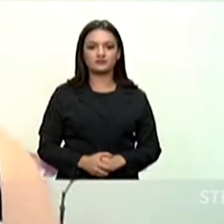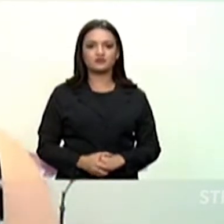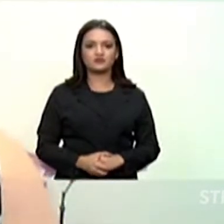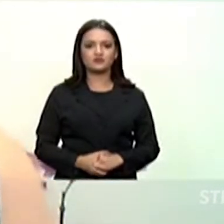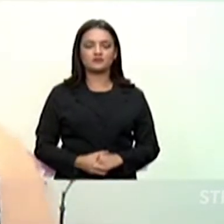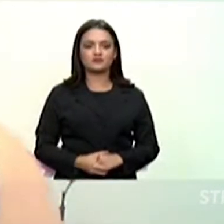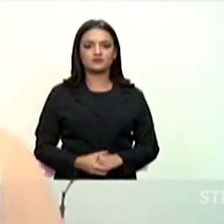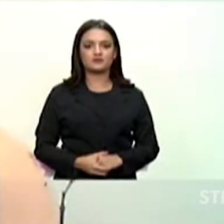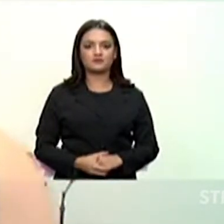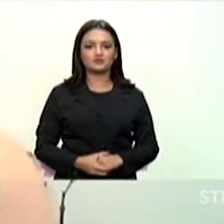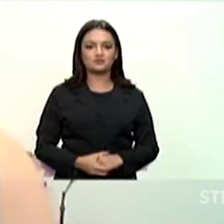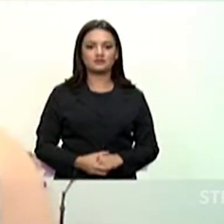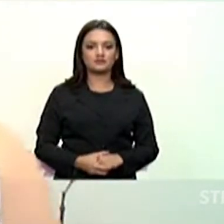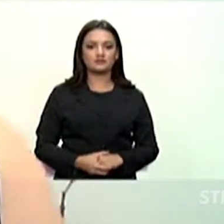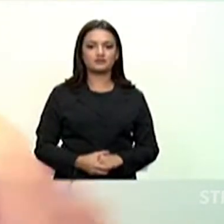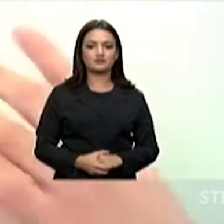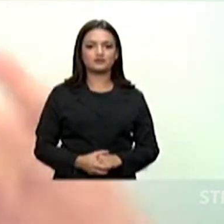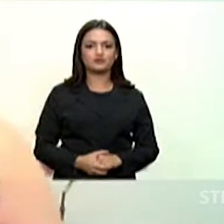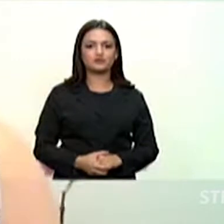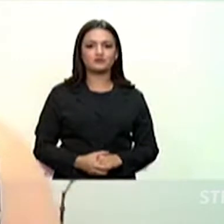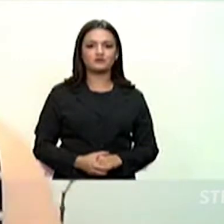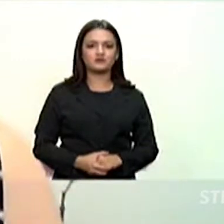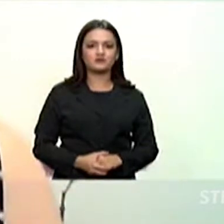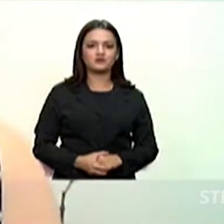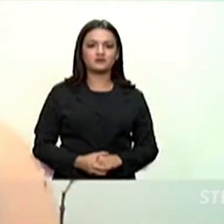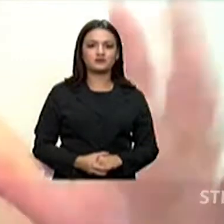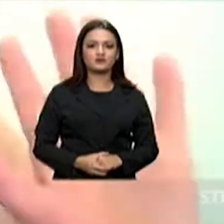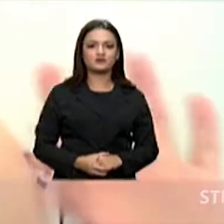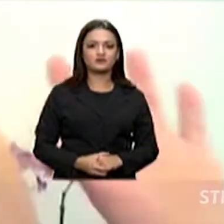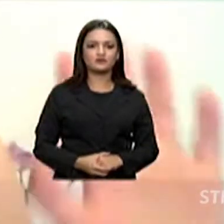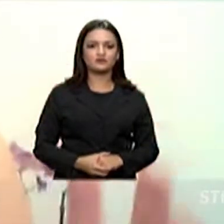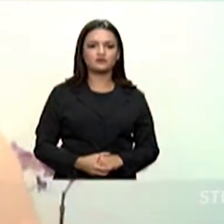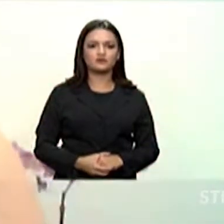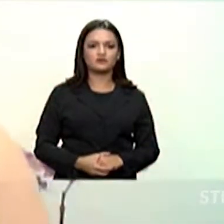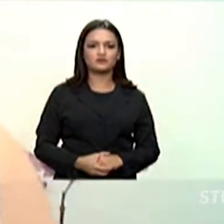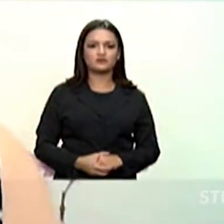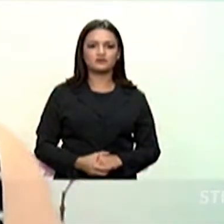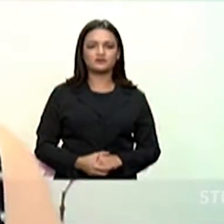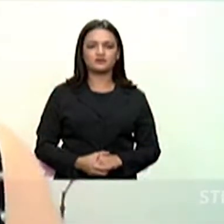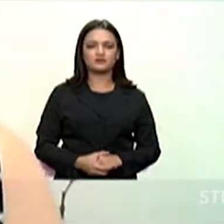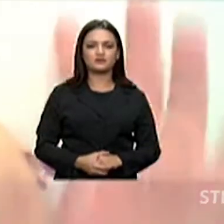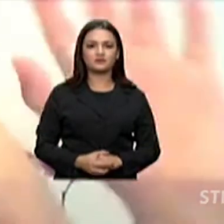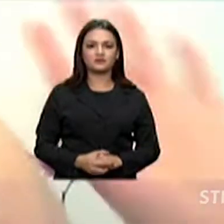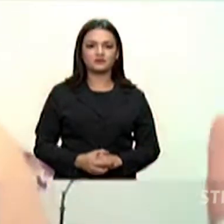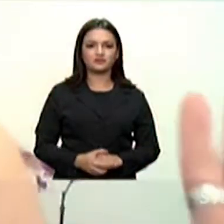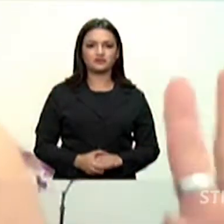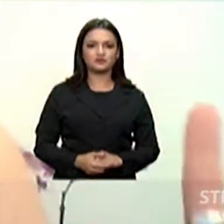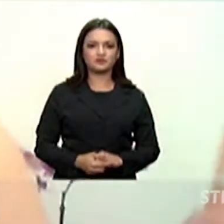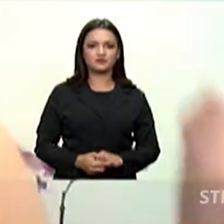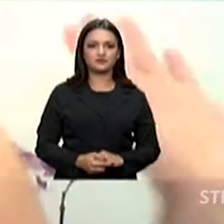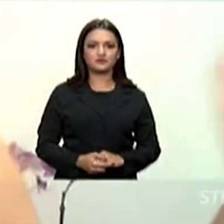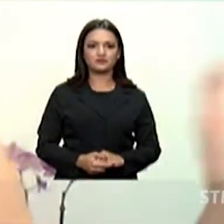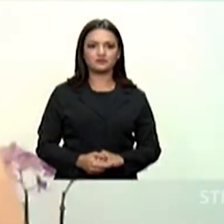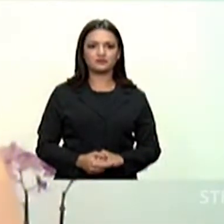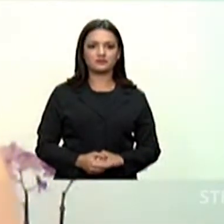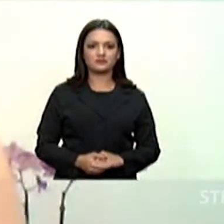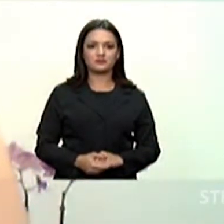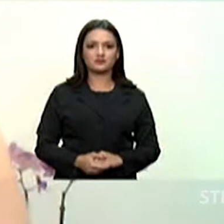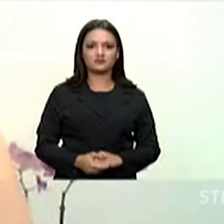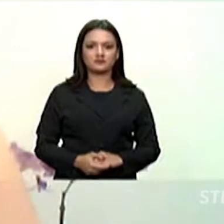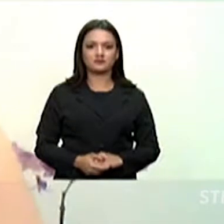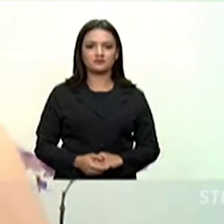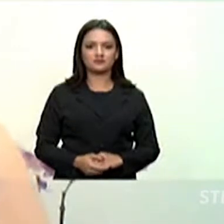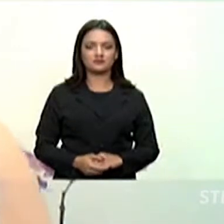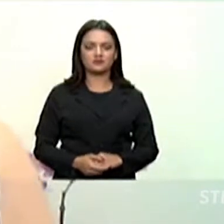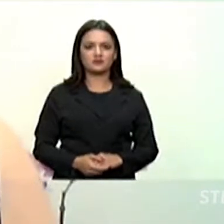pequenas estampas caramelo e brancas, uso pequenos brindos dourados, ao fundo tenho uma estante com livros e algumas plantas verdes, além de uma orquídea